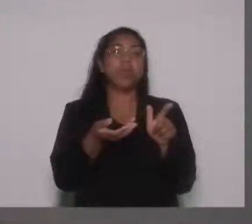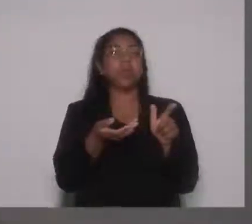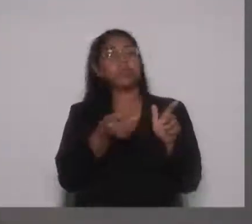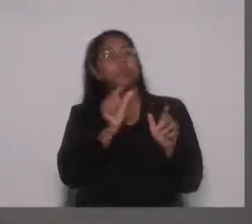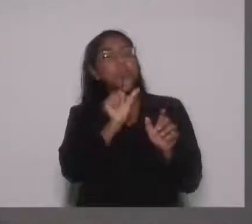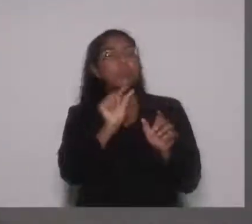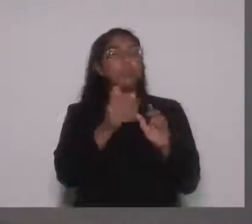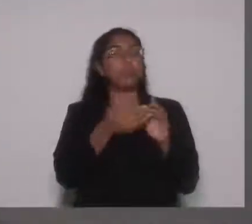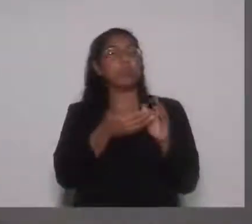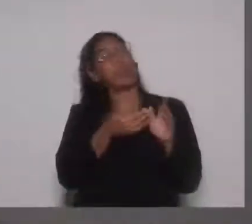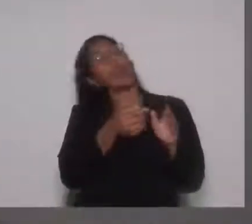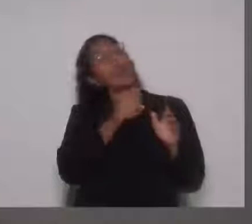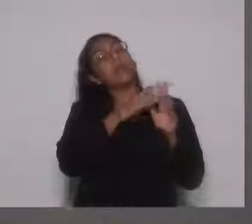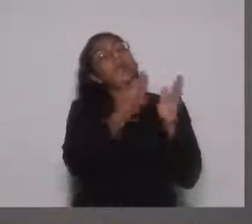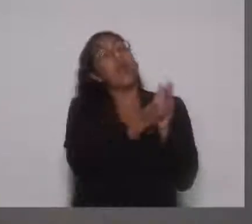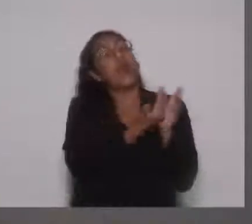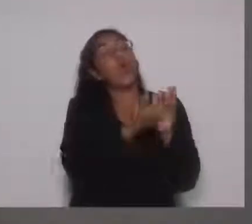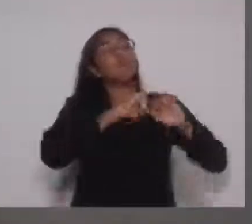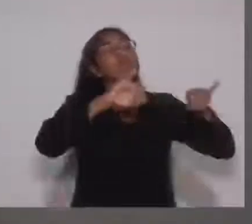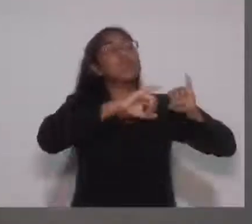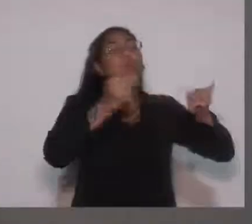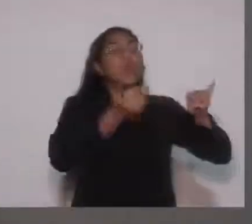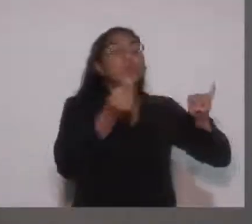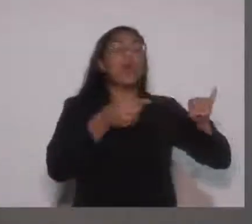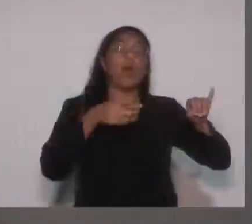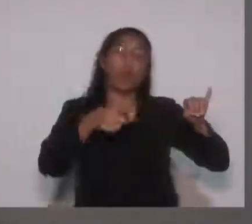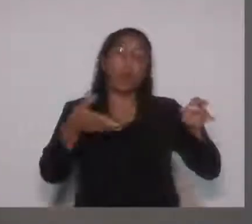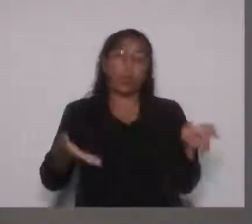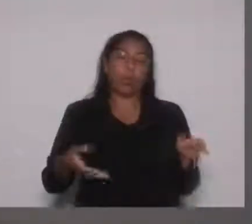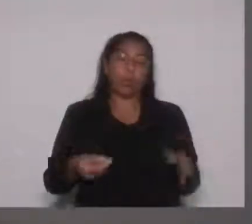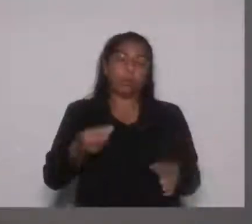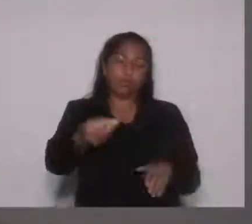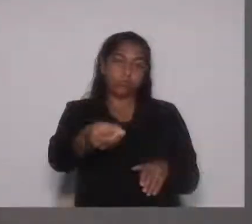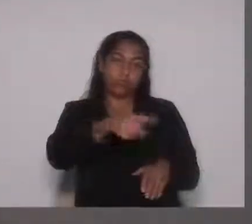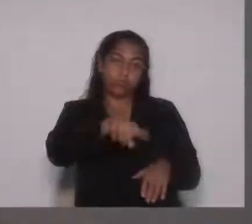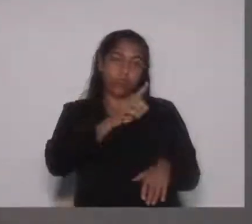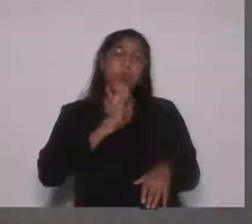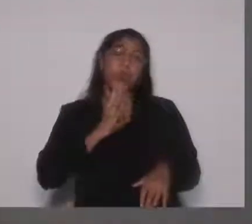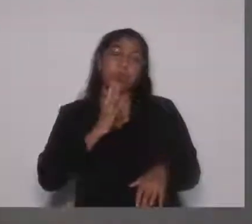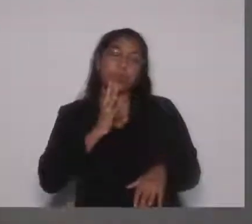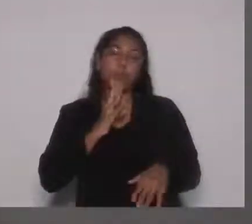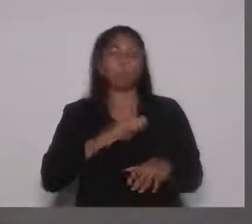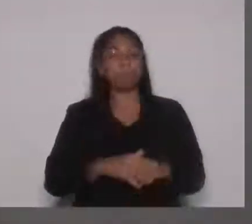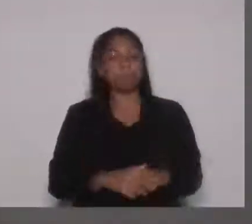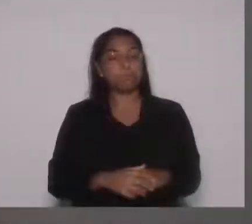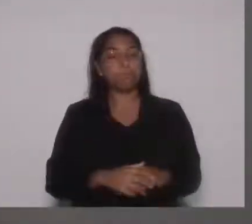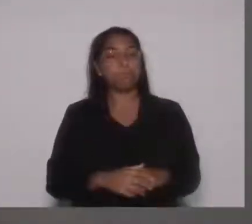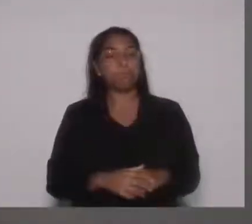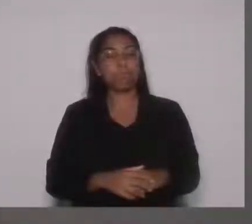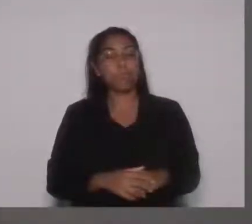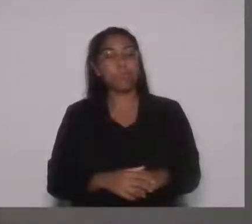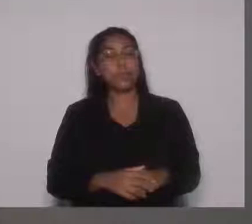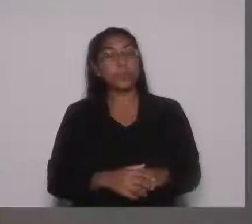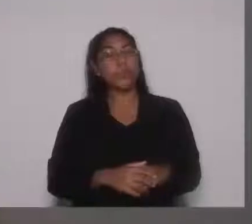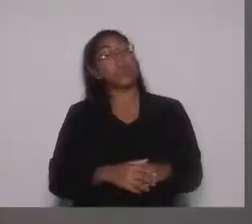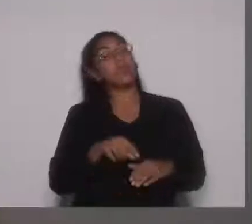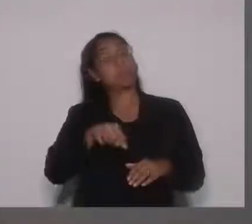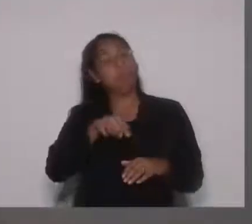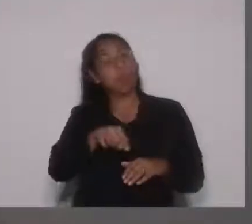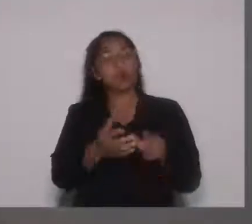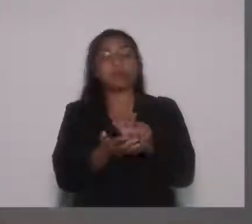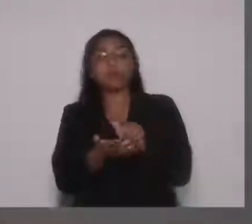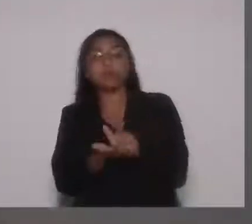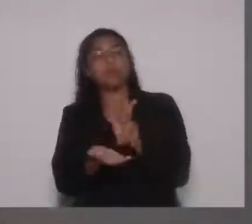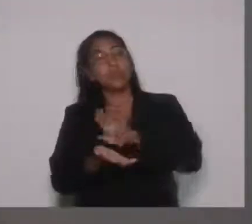que vai ser feito nas escolas. A OAB abriu uma comissão especial para poder fazer essa palestra usando esse material que foi